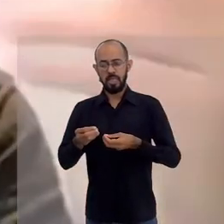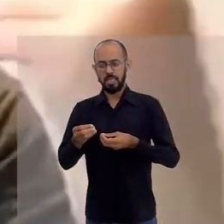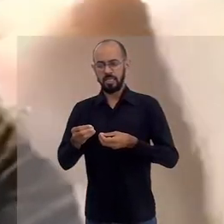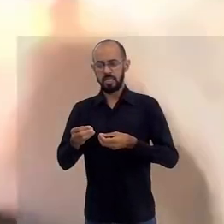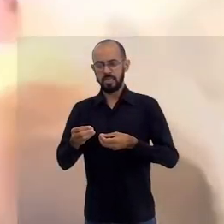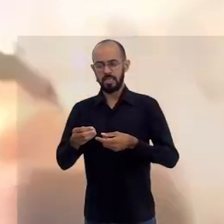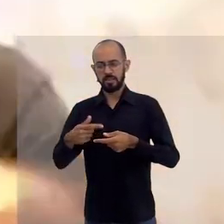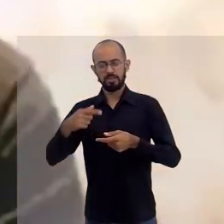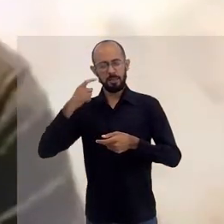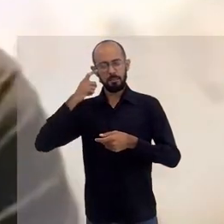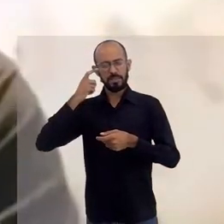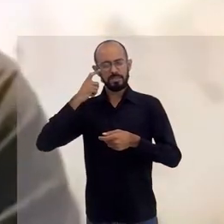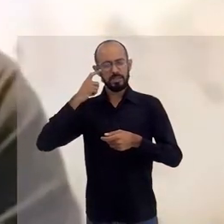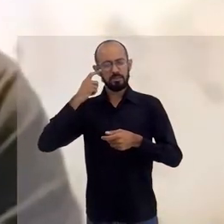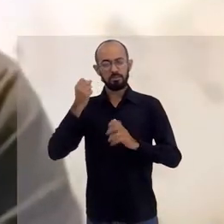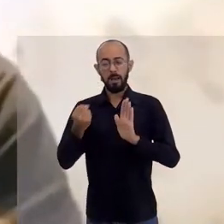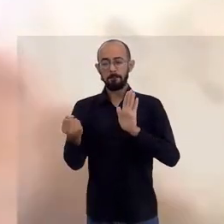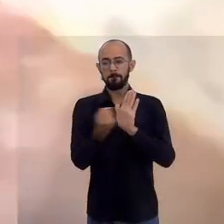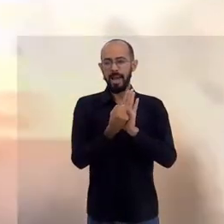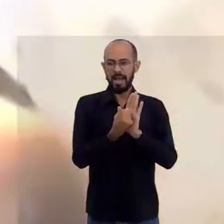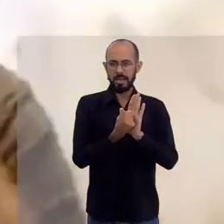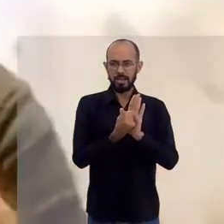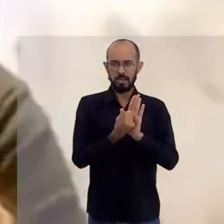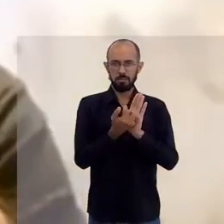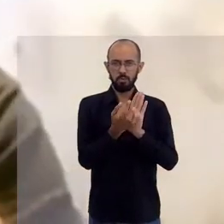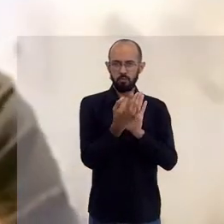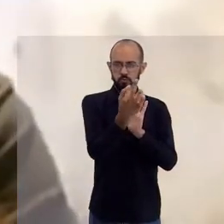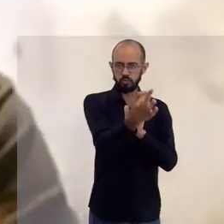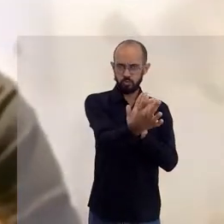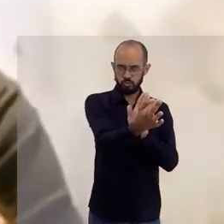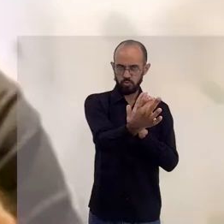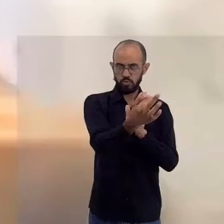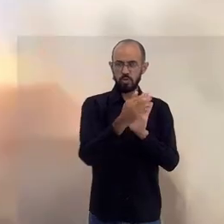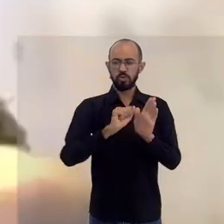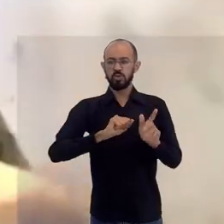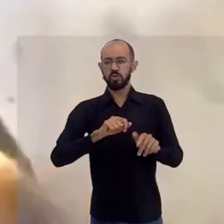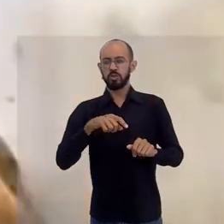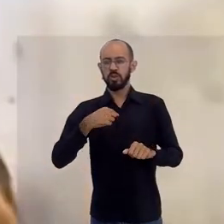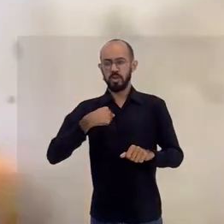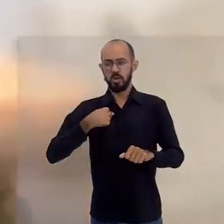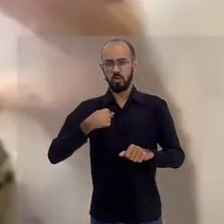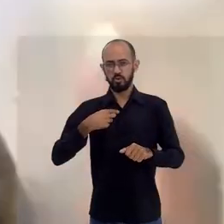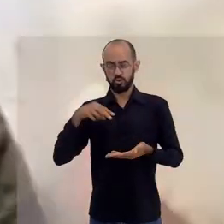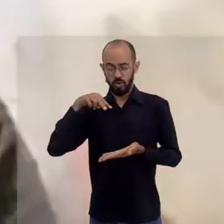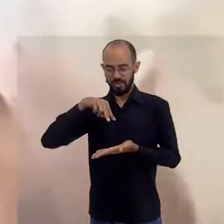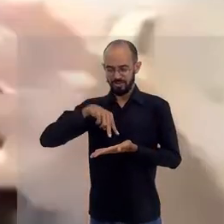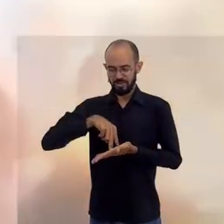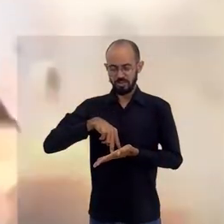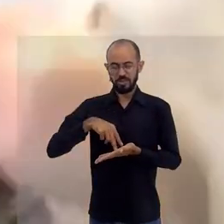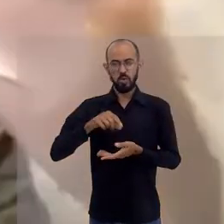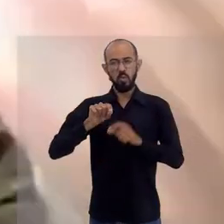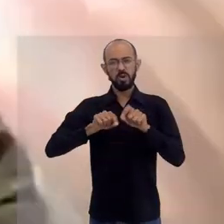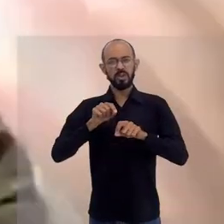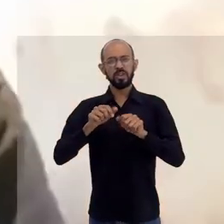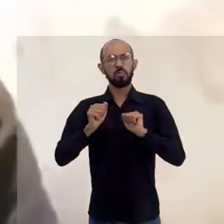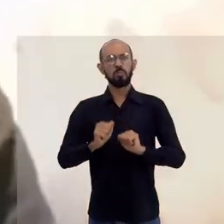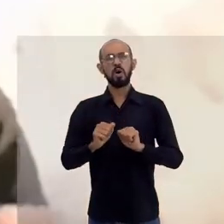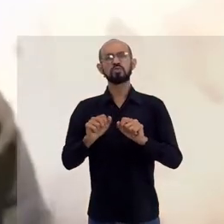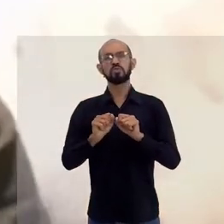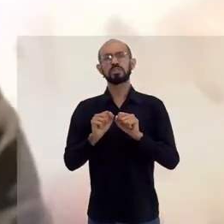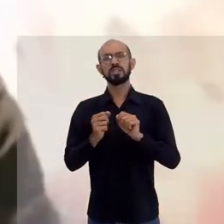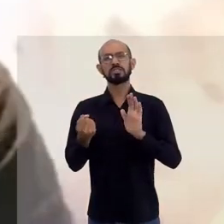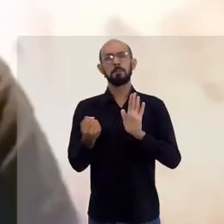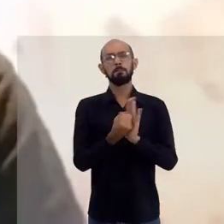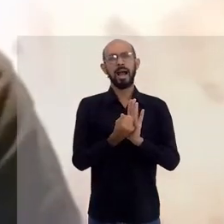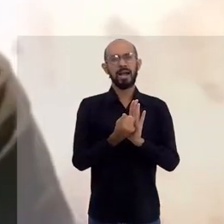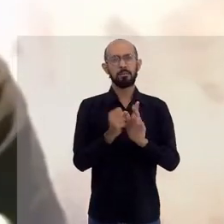todas as pessoas que pensam na próxima geração, né? O que eu posso deixar de legado? Eu, eu estou aqui, o que eu posso doar